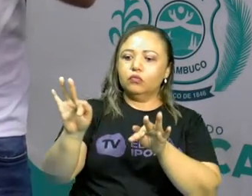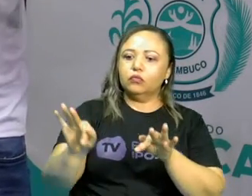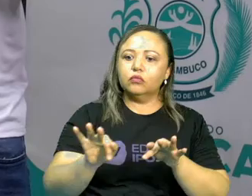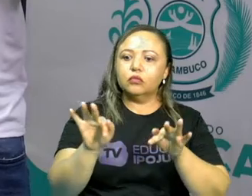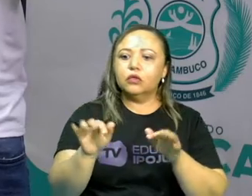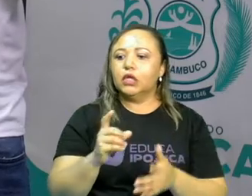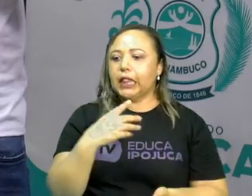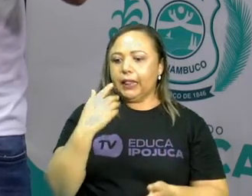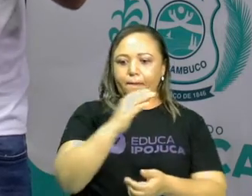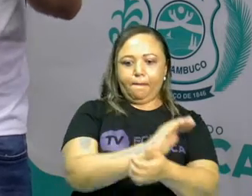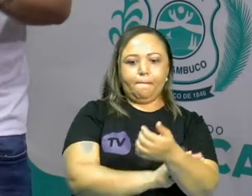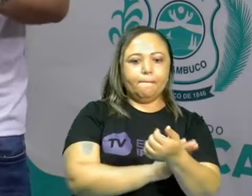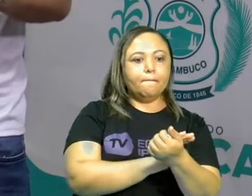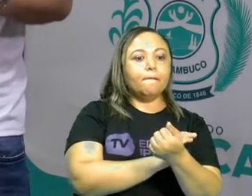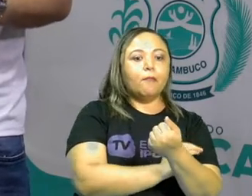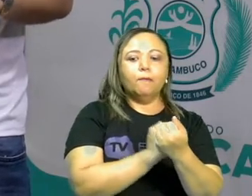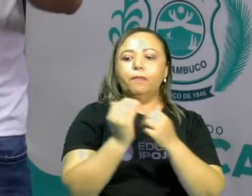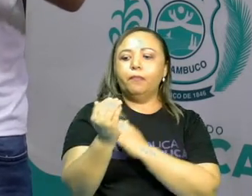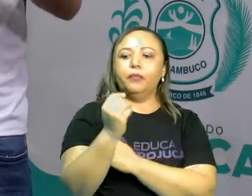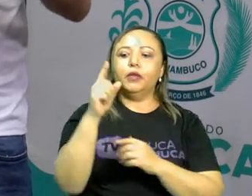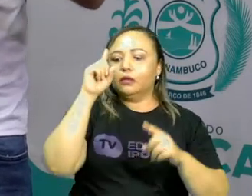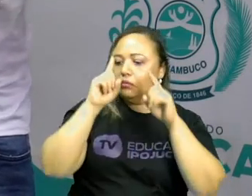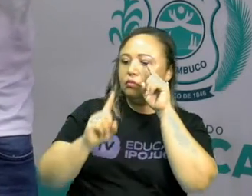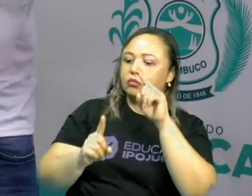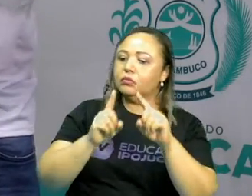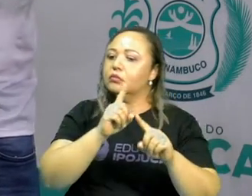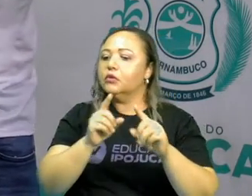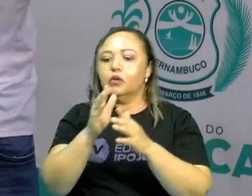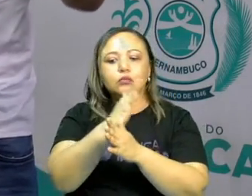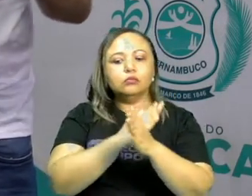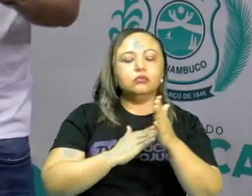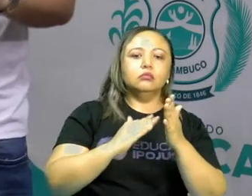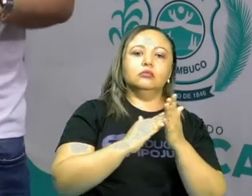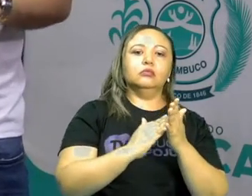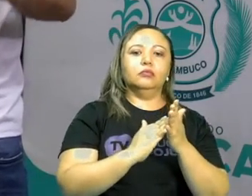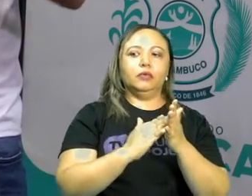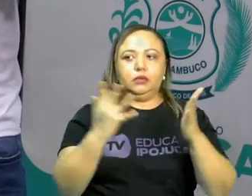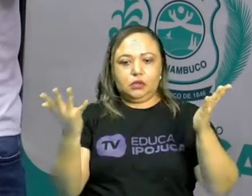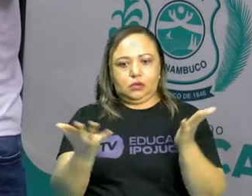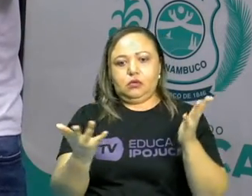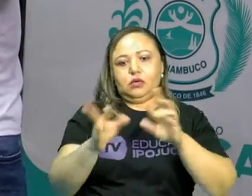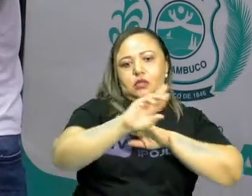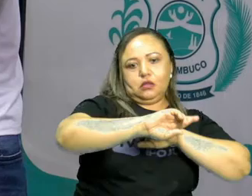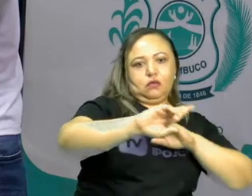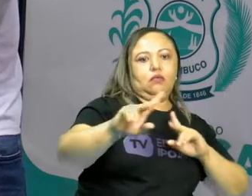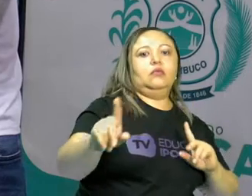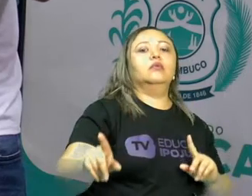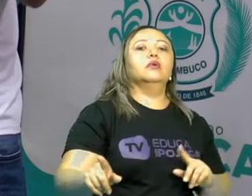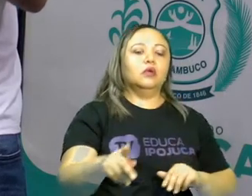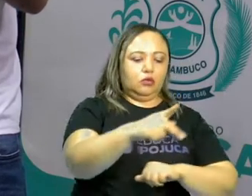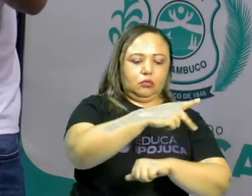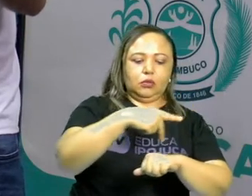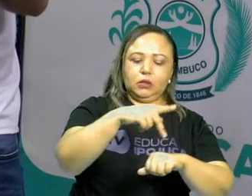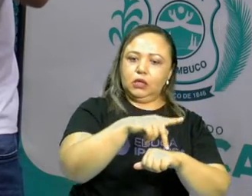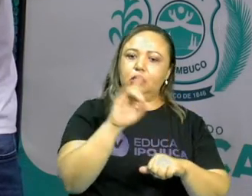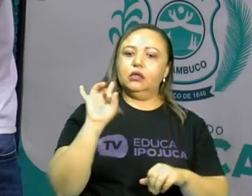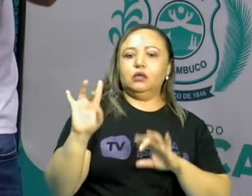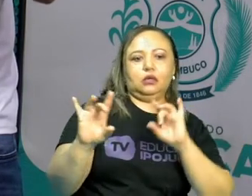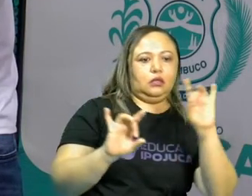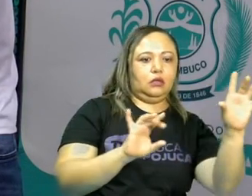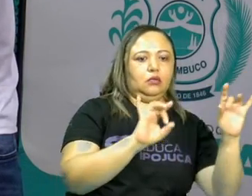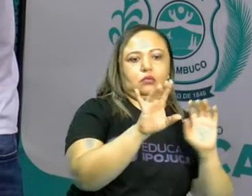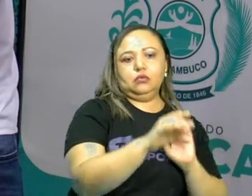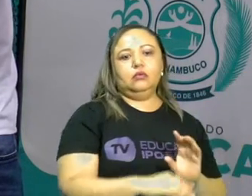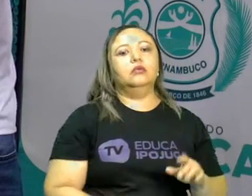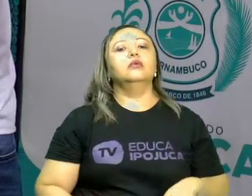França com o poder centralizado no rei, a Espanha com o poder centralizado nos seus reis e, assim também, a Inglaterra. Então,